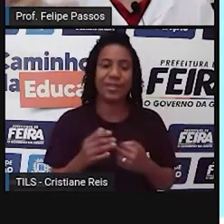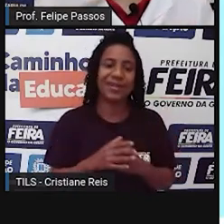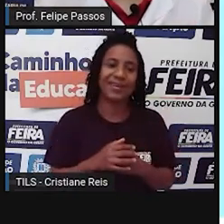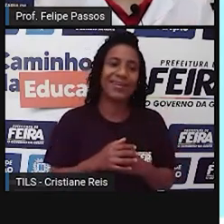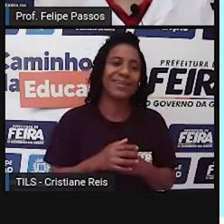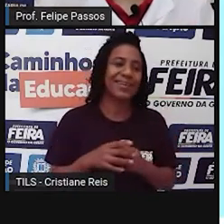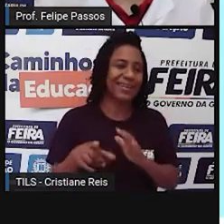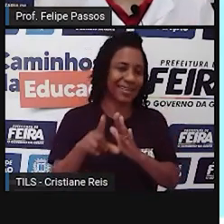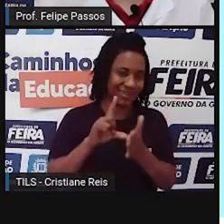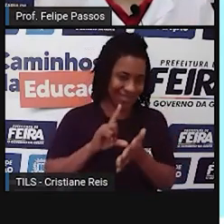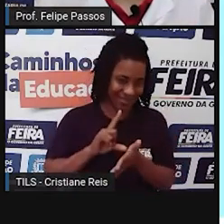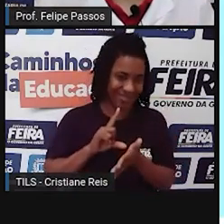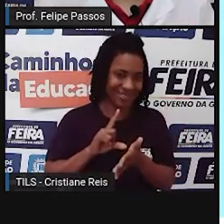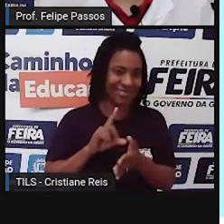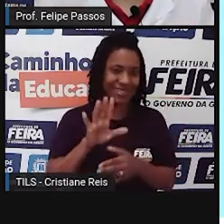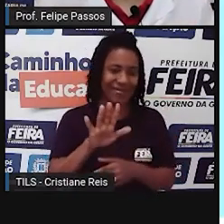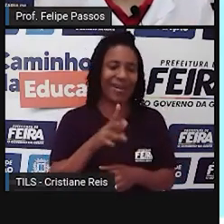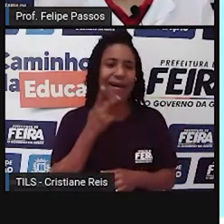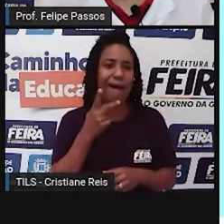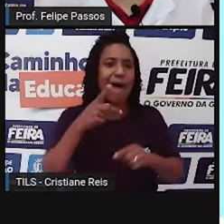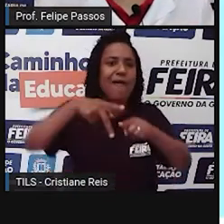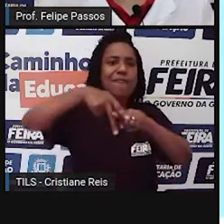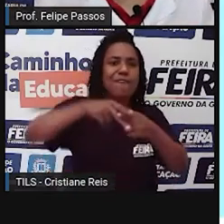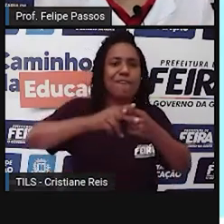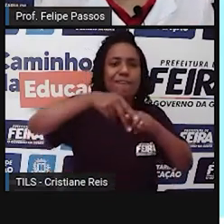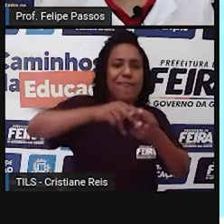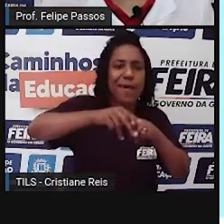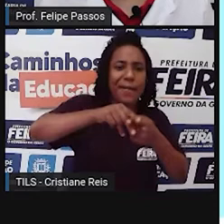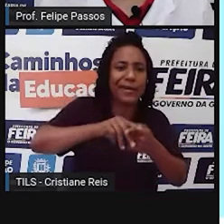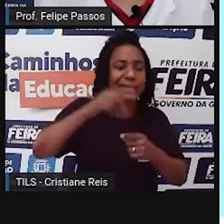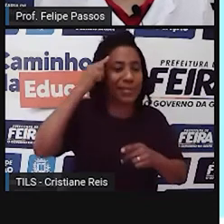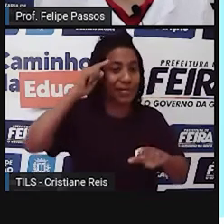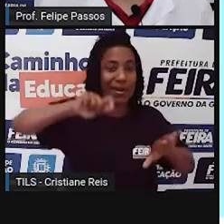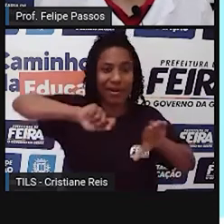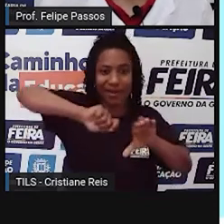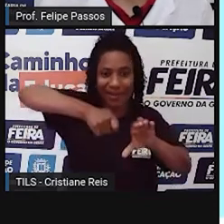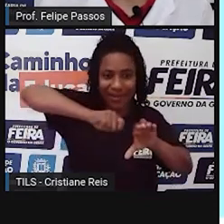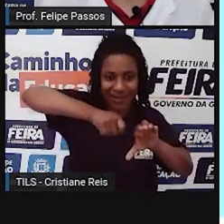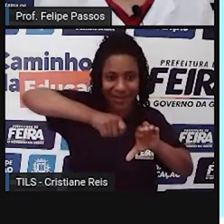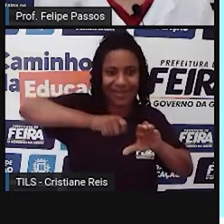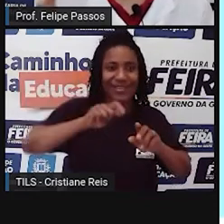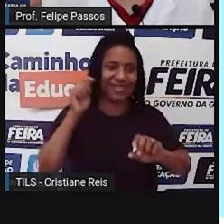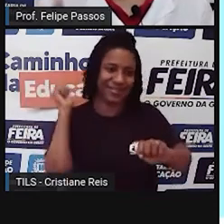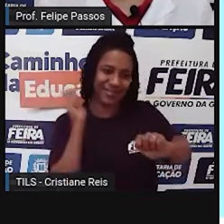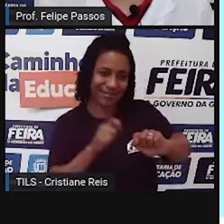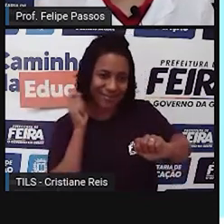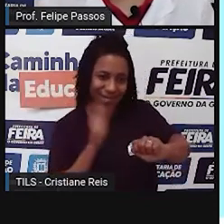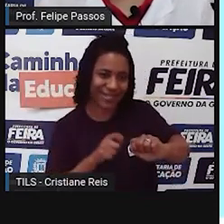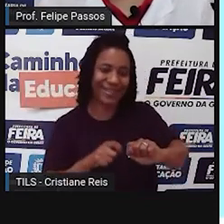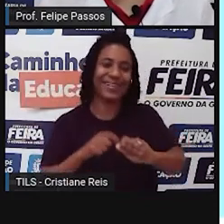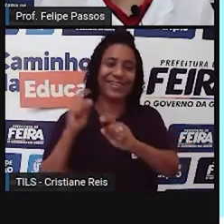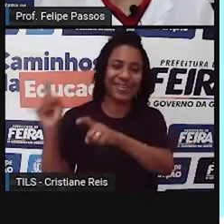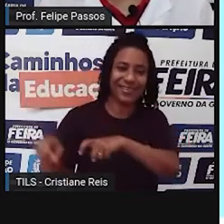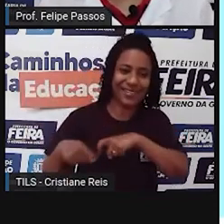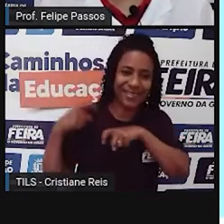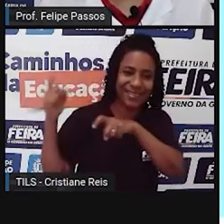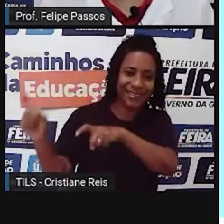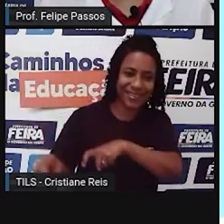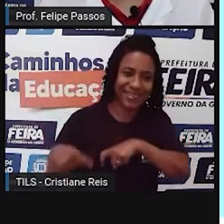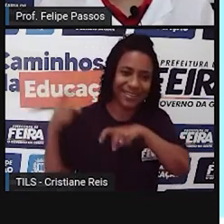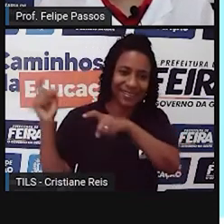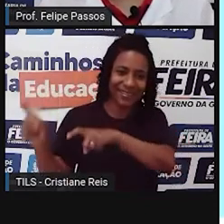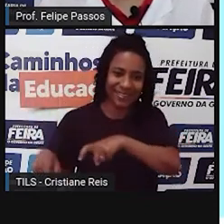falasse antes dessa aula aqui de ferramenta, você ia pensar numa chave de fenda, num martelo, numa enxada, como tem nessa